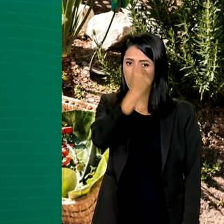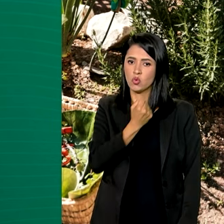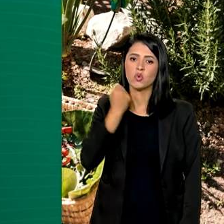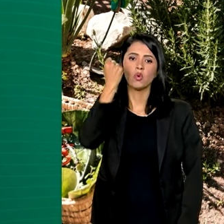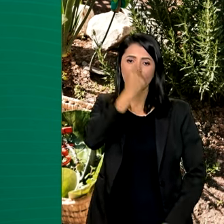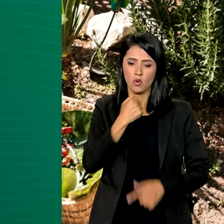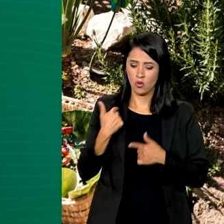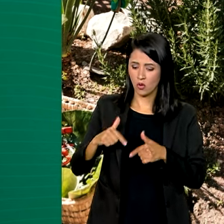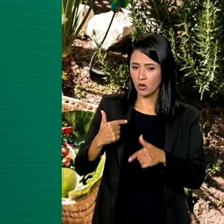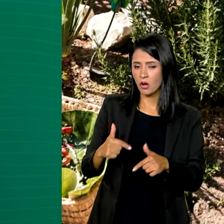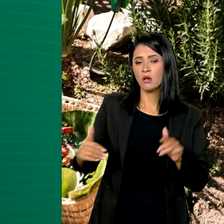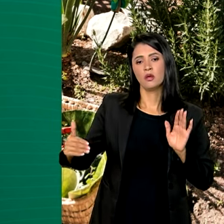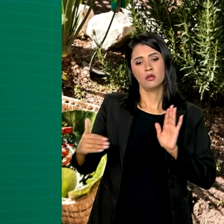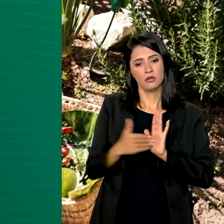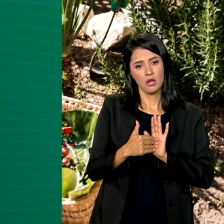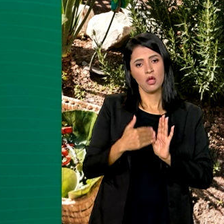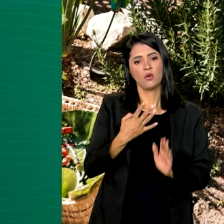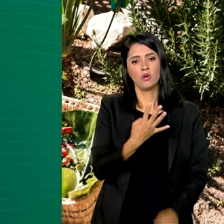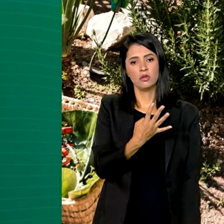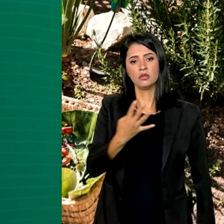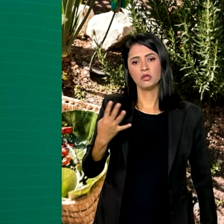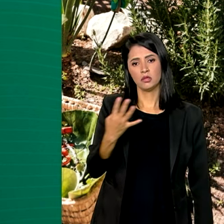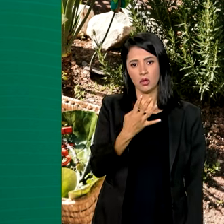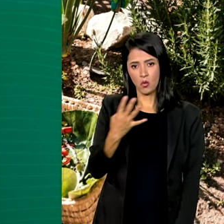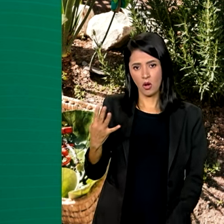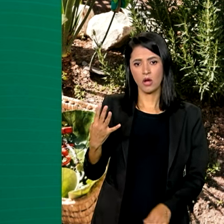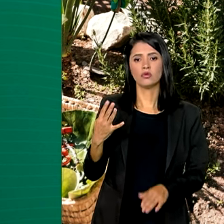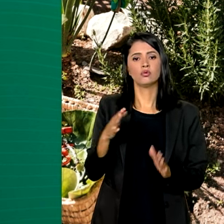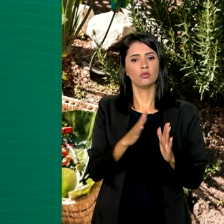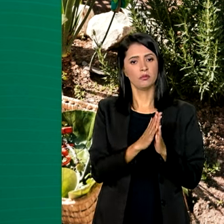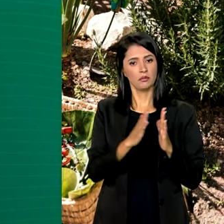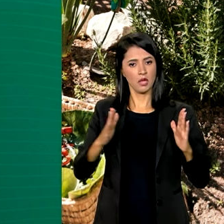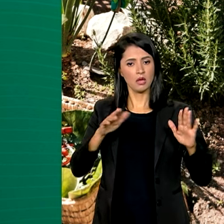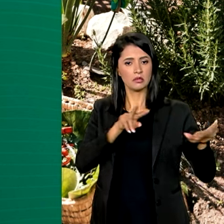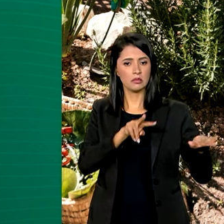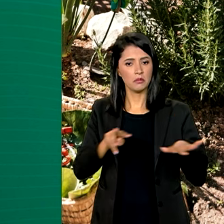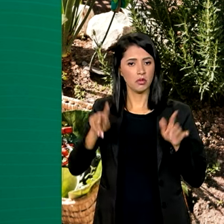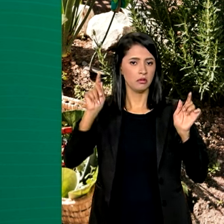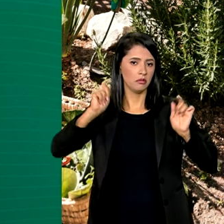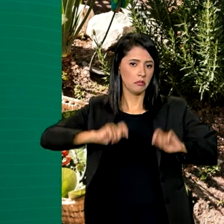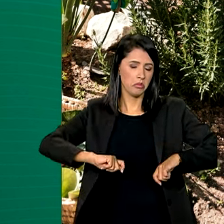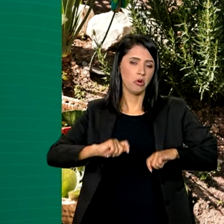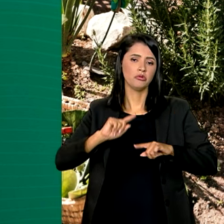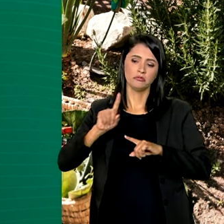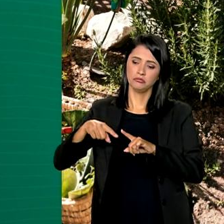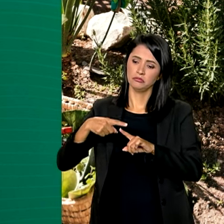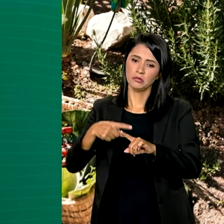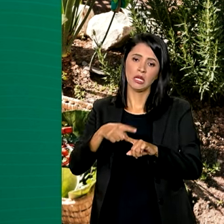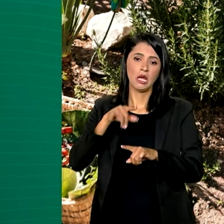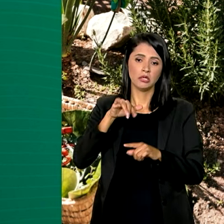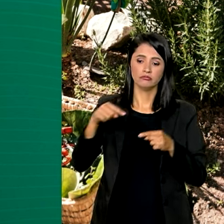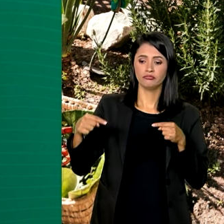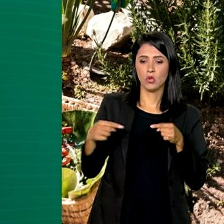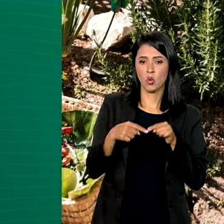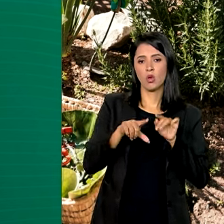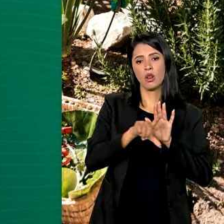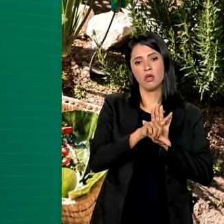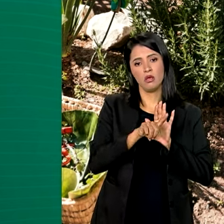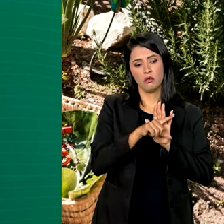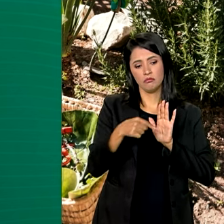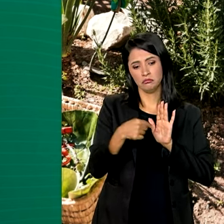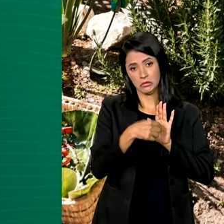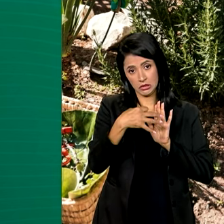diárias e até 44 horas semanais, podendo ser prorrogada de acordo com a lei,